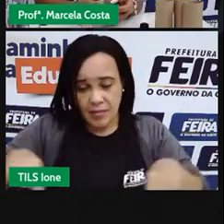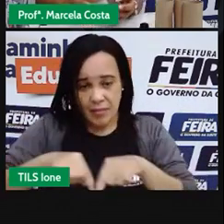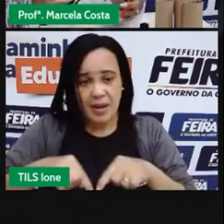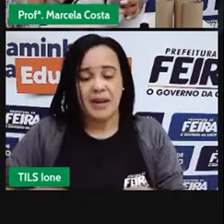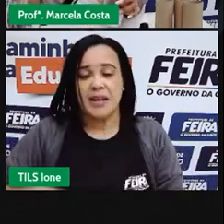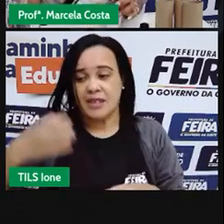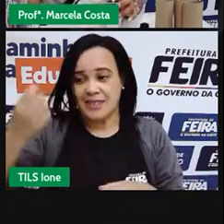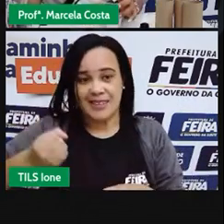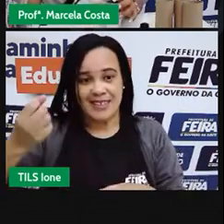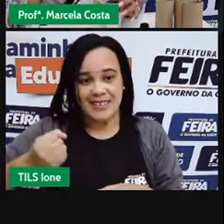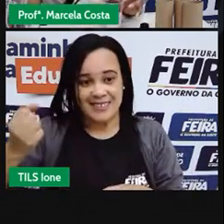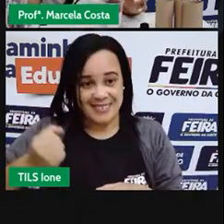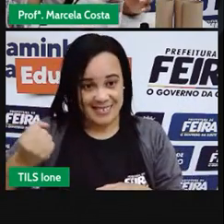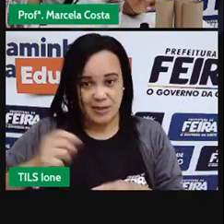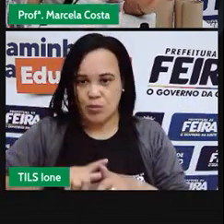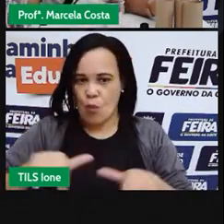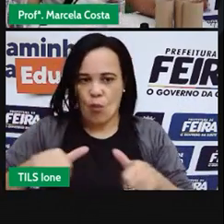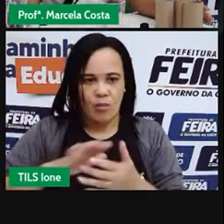vazia,